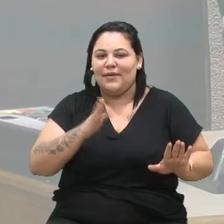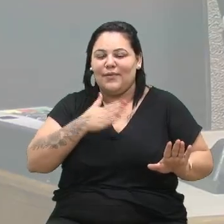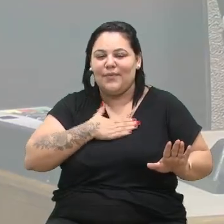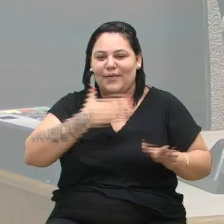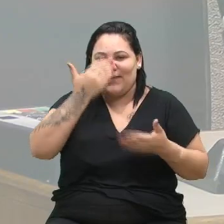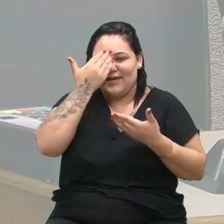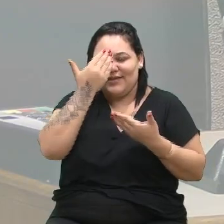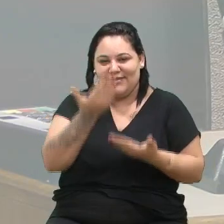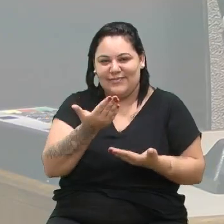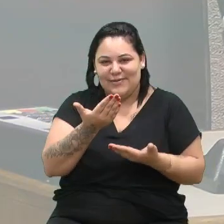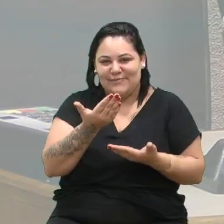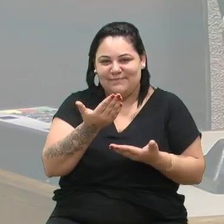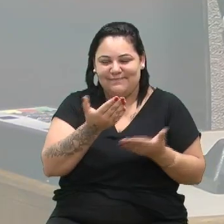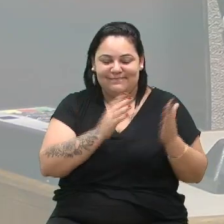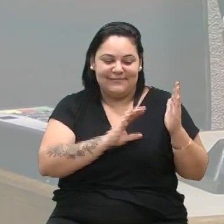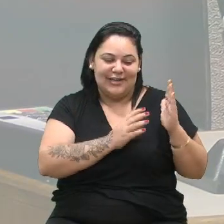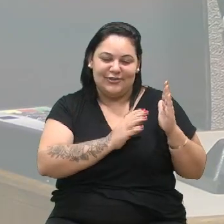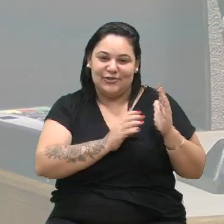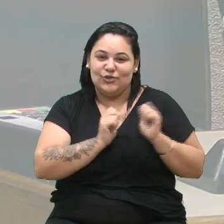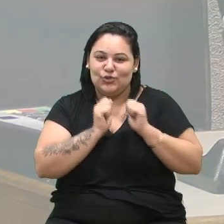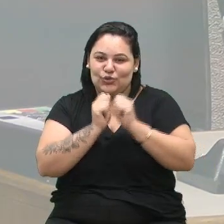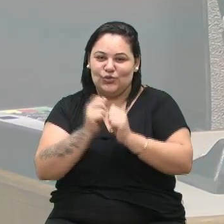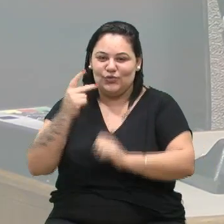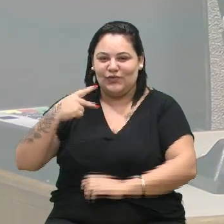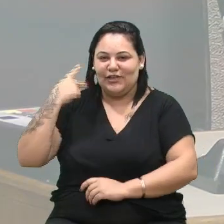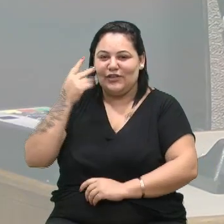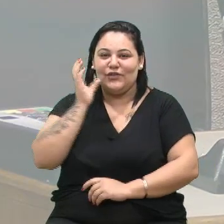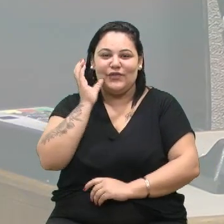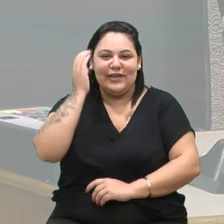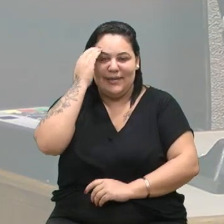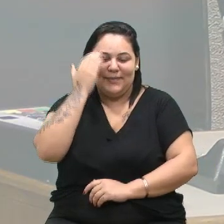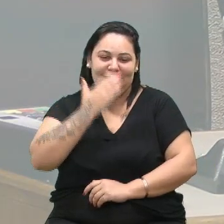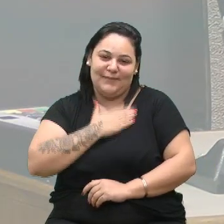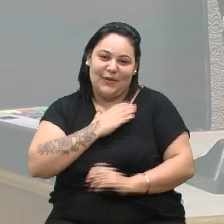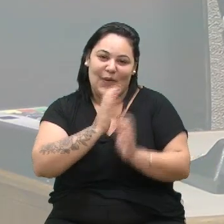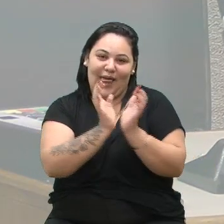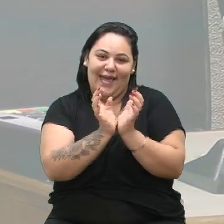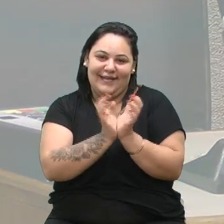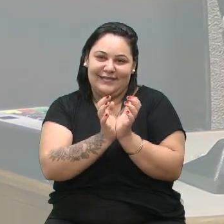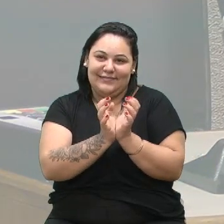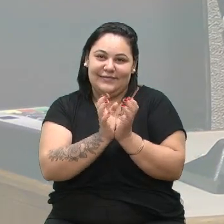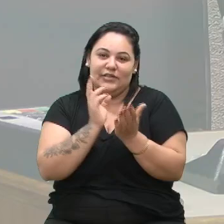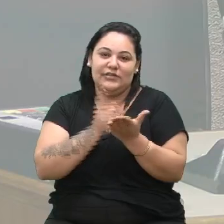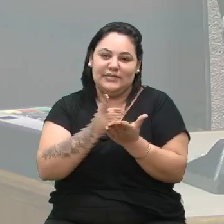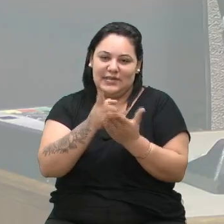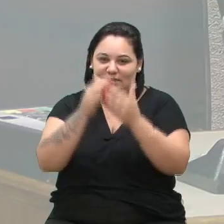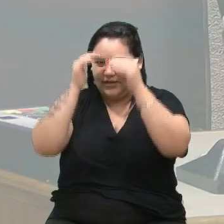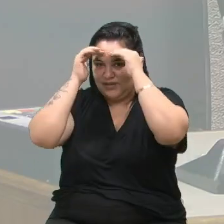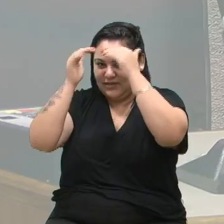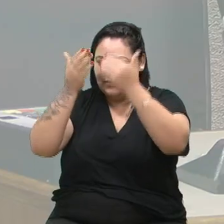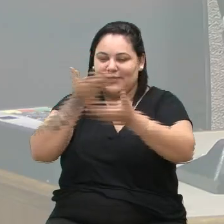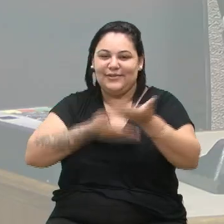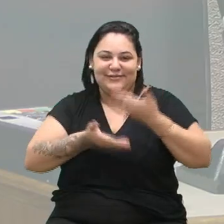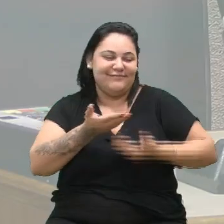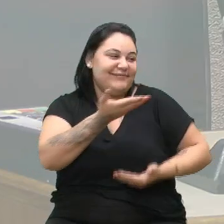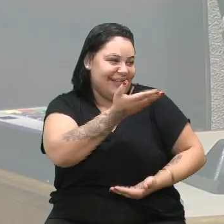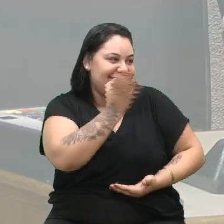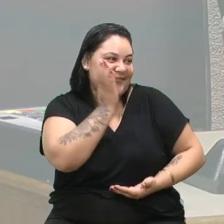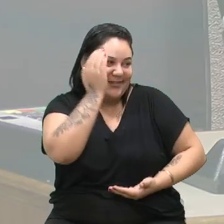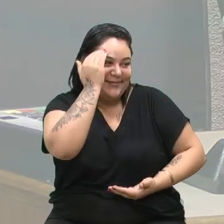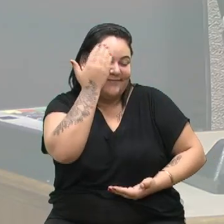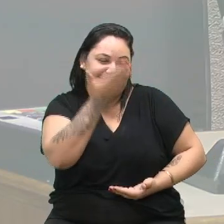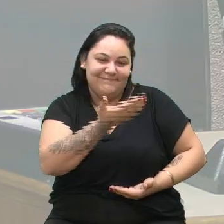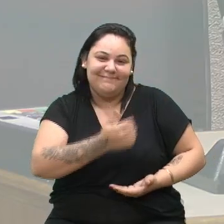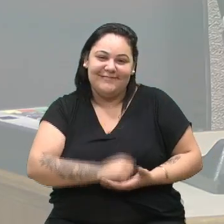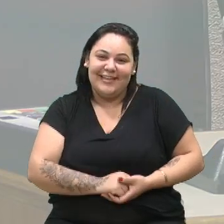um partido junto com o vereador Felipe, meu colega, que a gente sempre se respeitou, né, Felipe. E eu digo que,